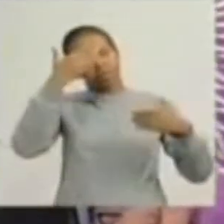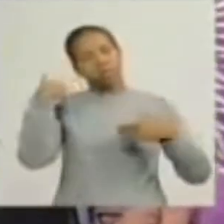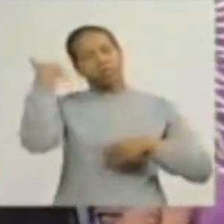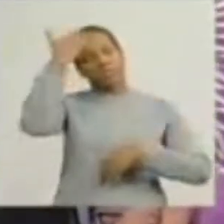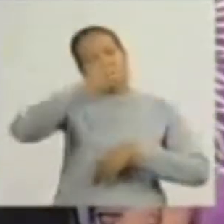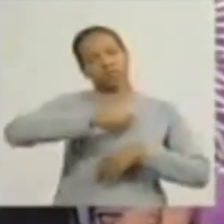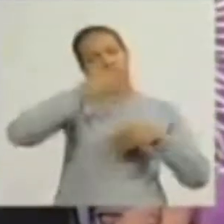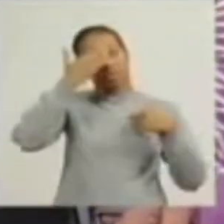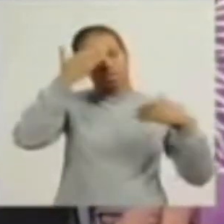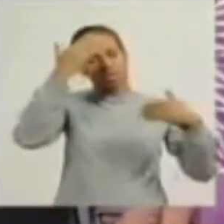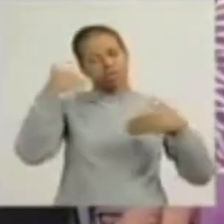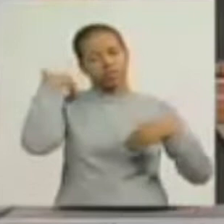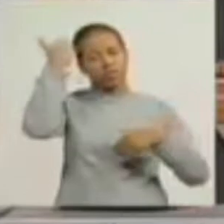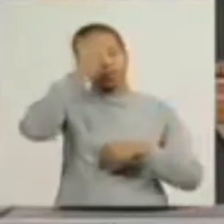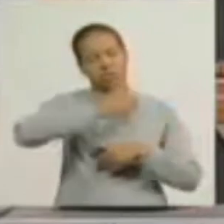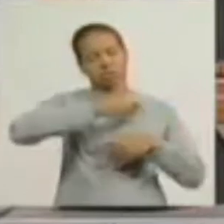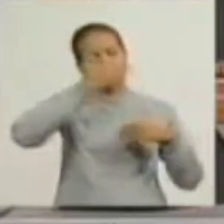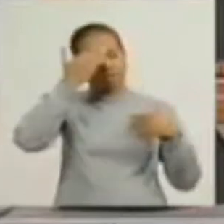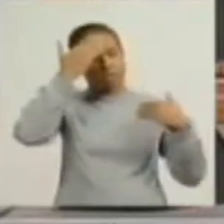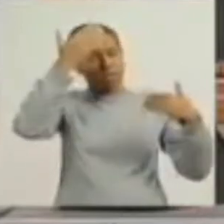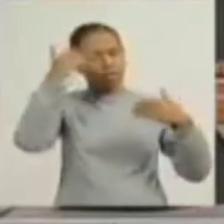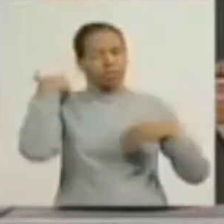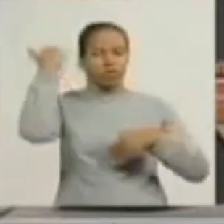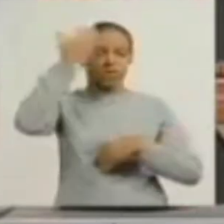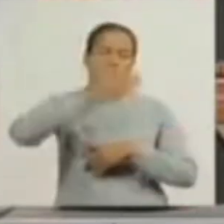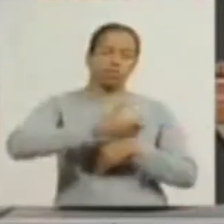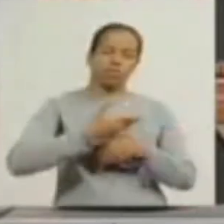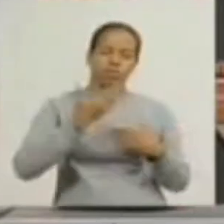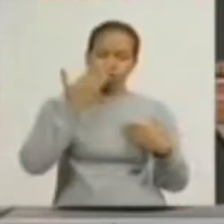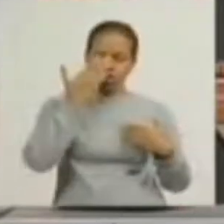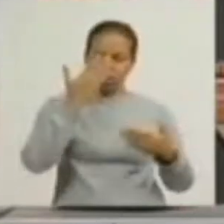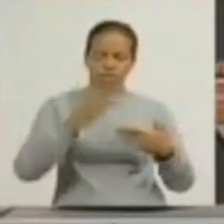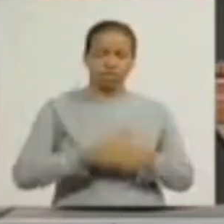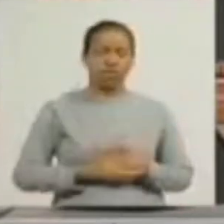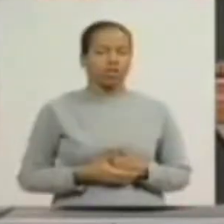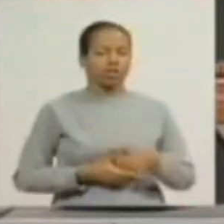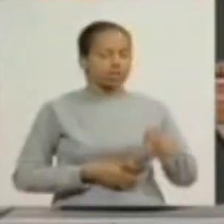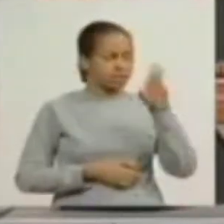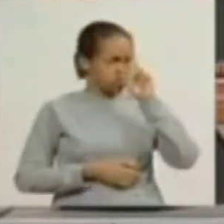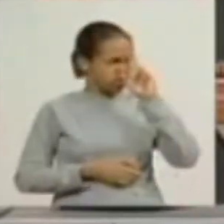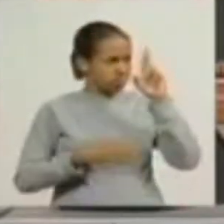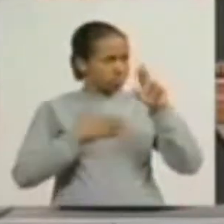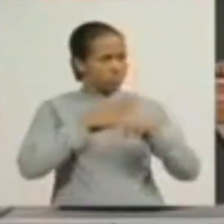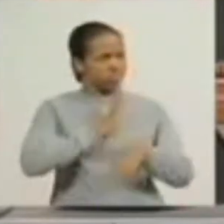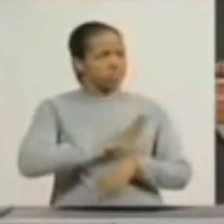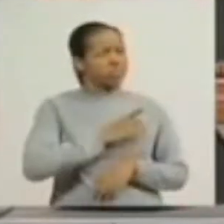convosco bendito as vozes entre as mulheres ah Senhor está me vindo um desejo tão grande